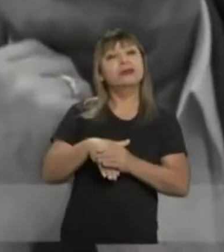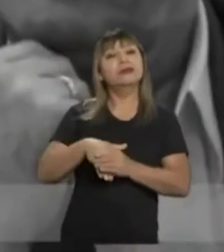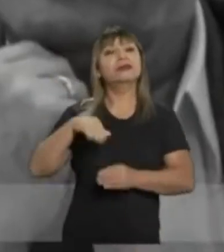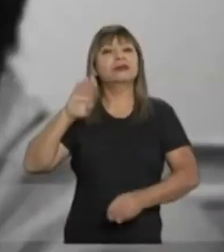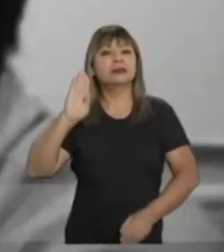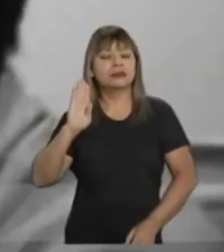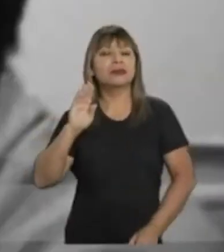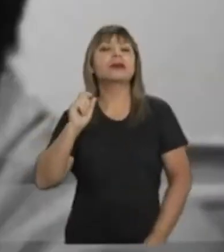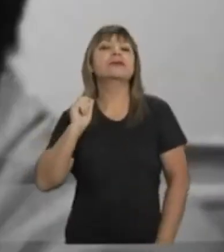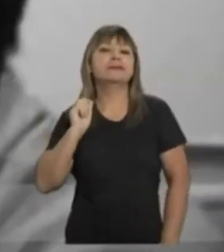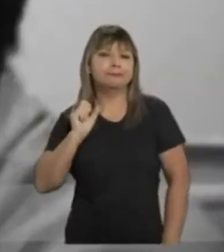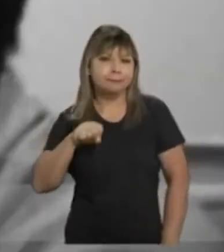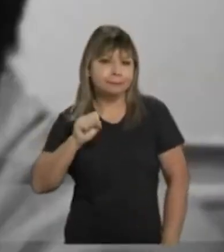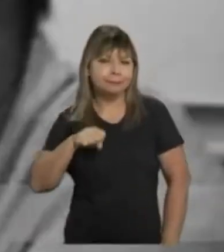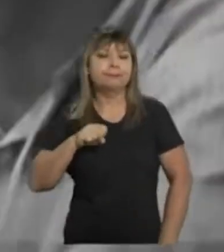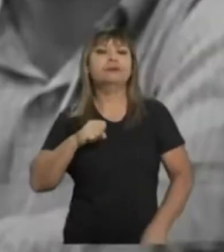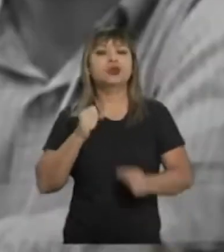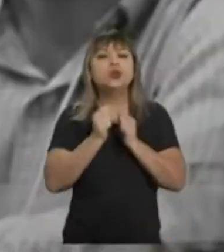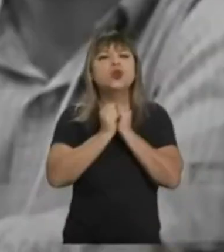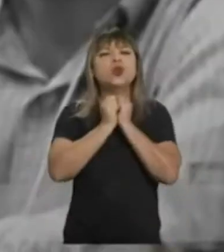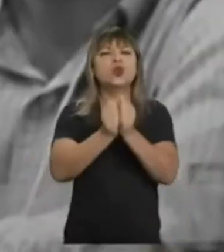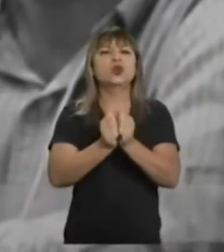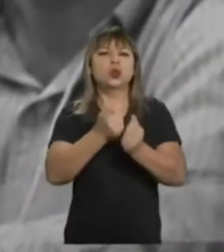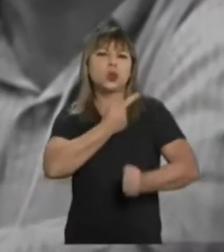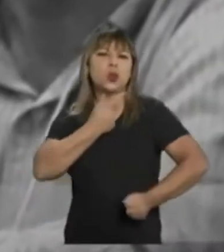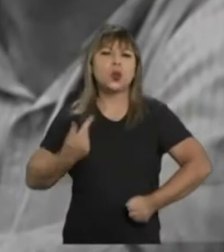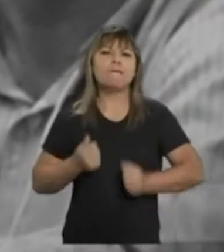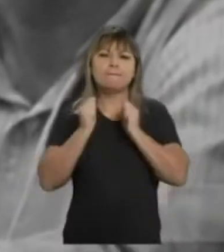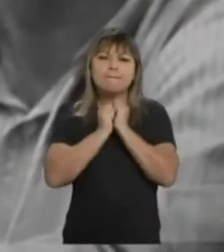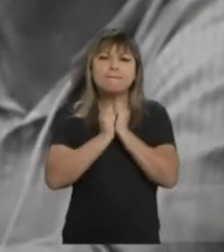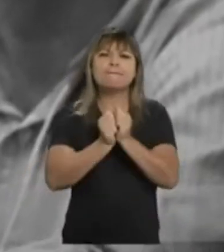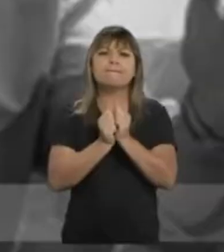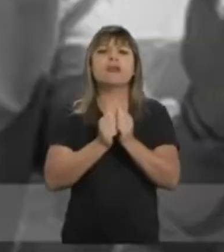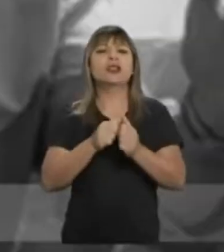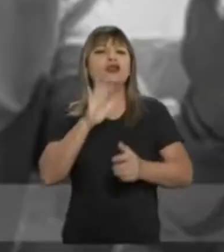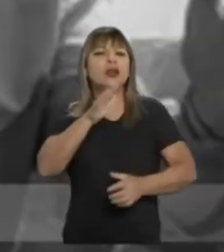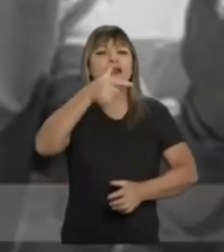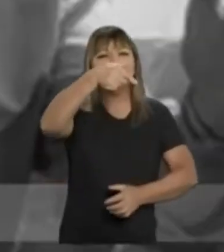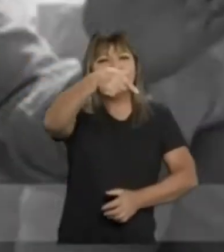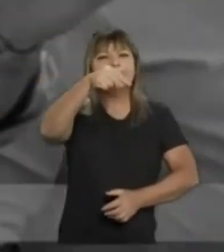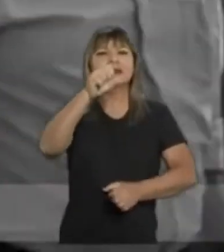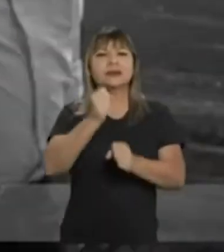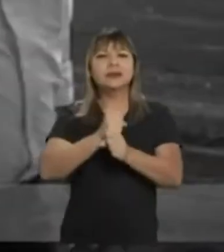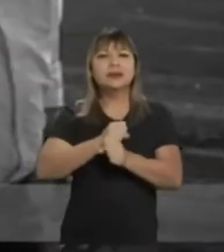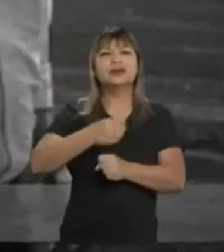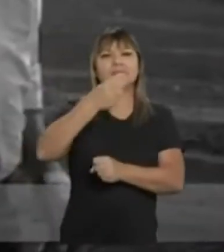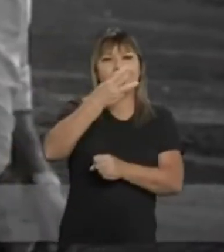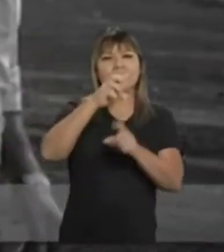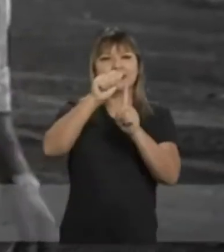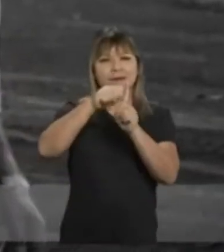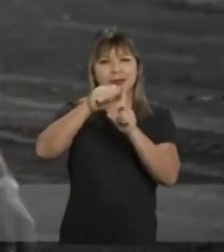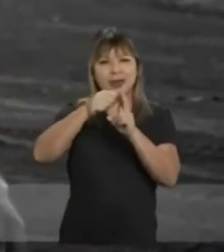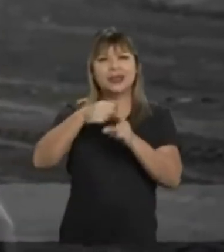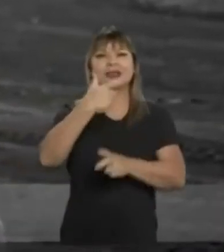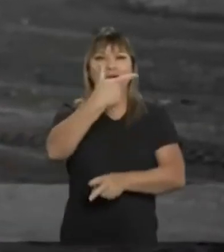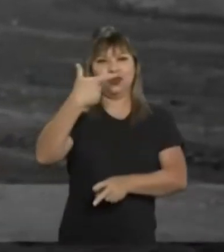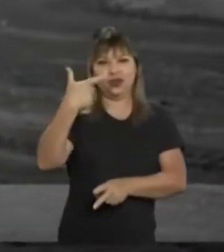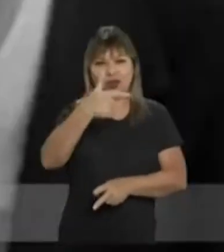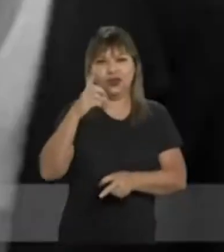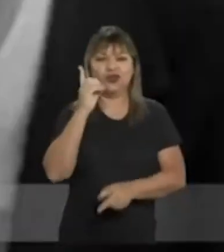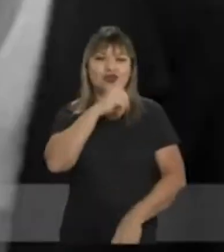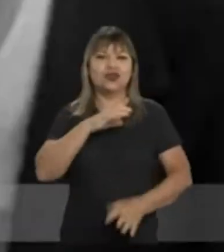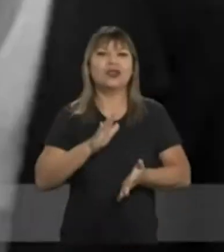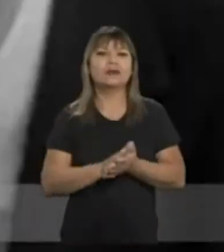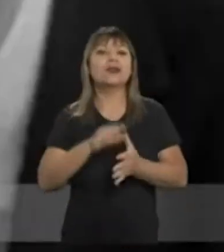Azambuja. Aliás, ele é o braço direito do governador Reinaldo Azambuja há sete anos, três meses e vinte e dois dias.